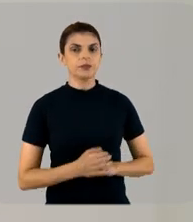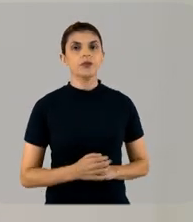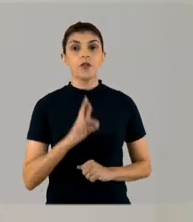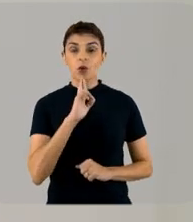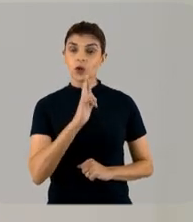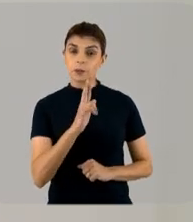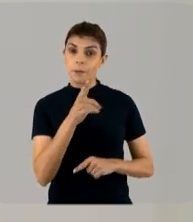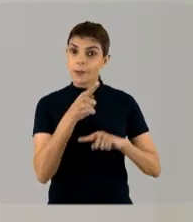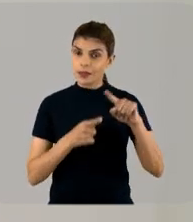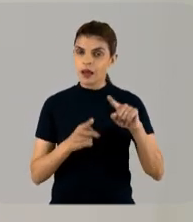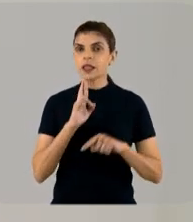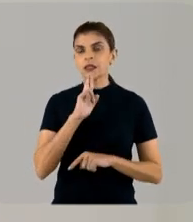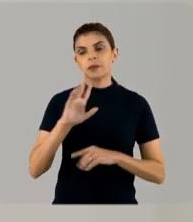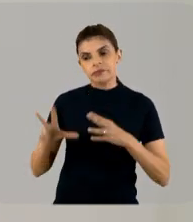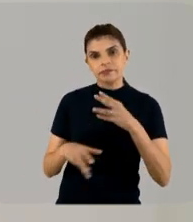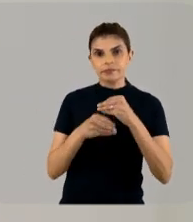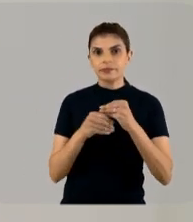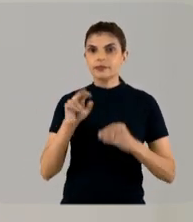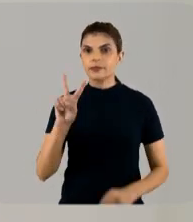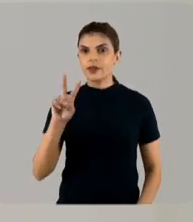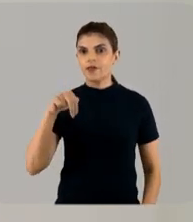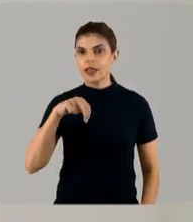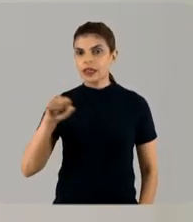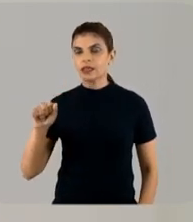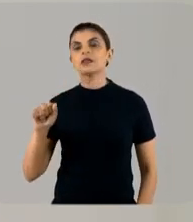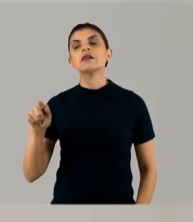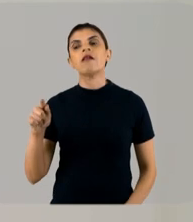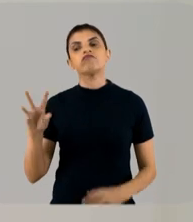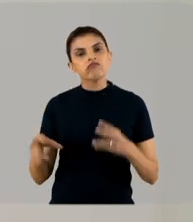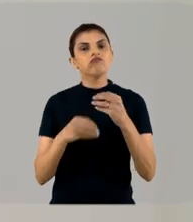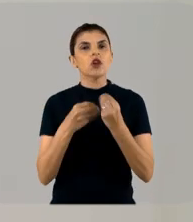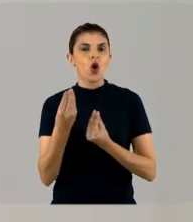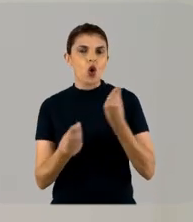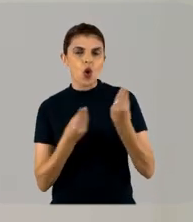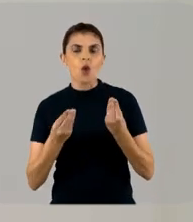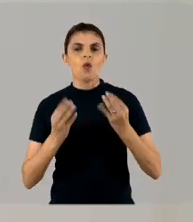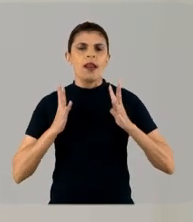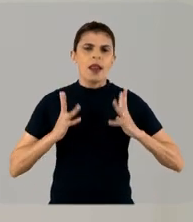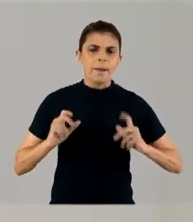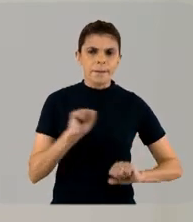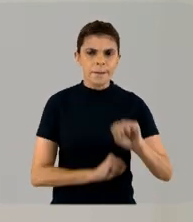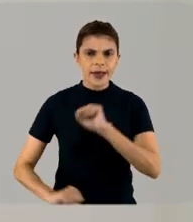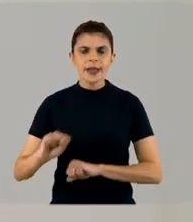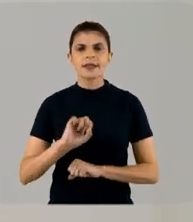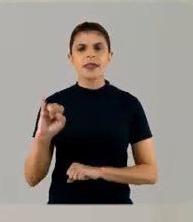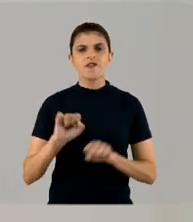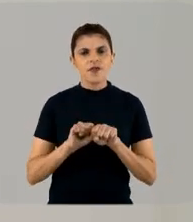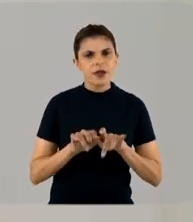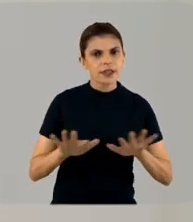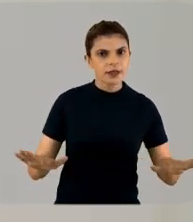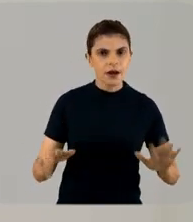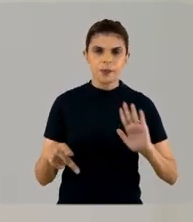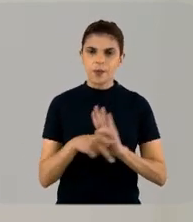pergunta e depois Vanessa completa com relação aos cuidados de limpeza e desinfecção relacionados aos